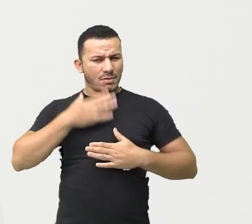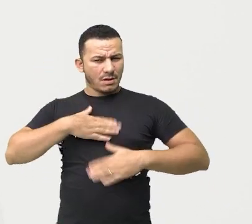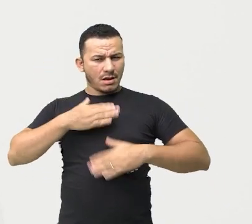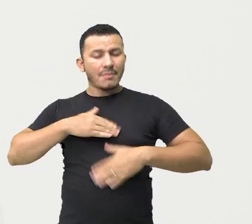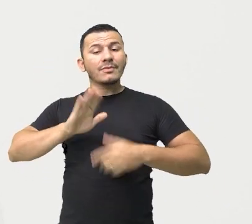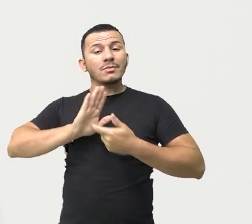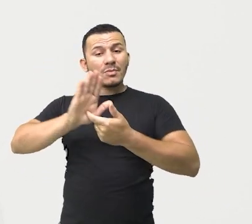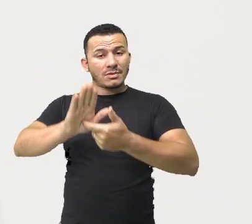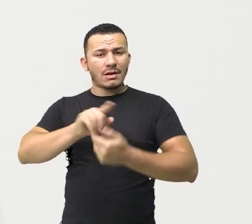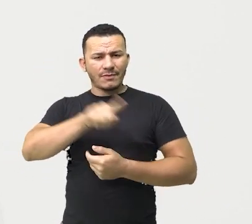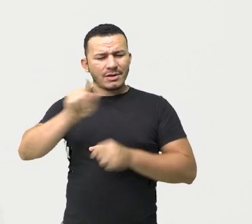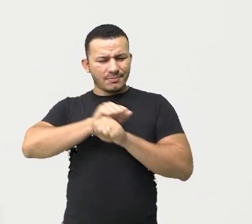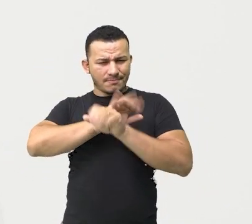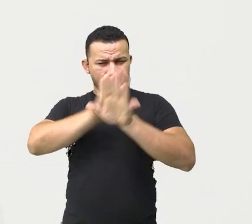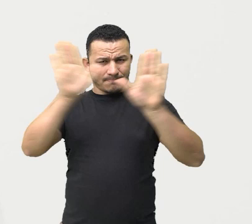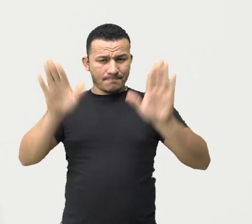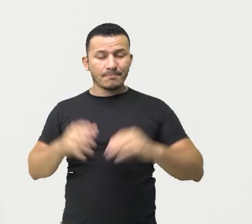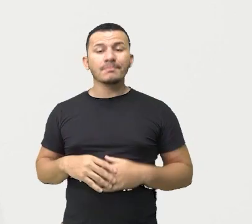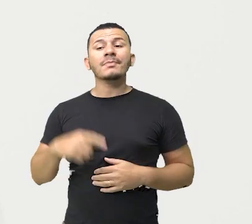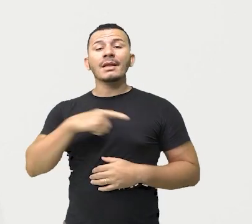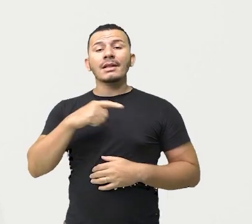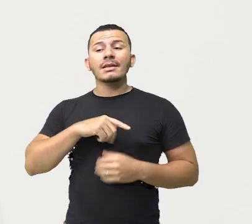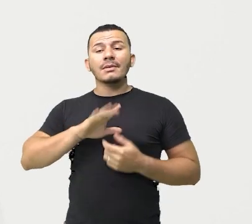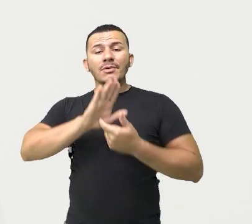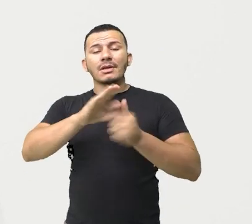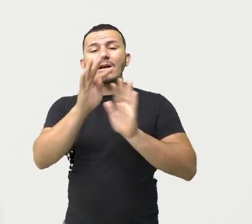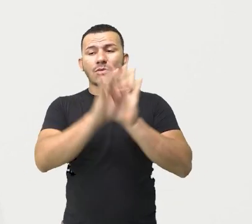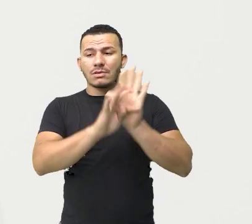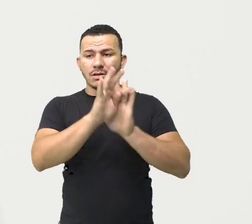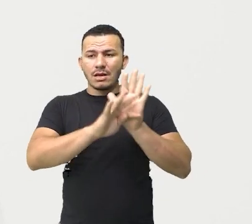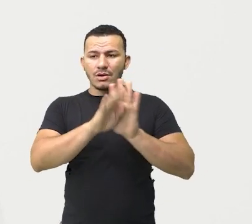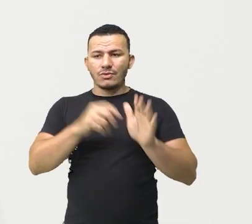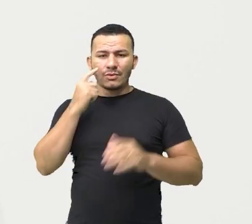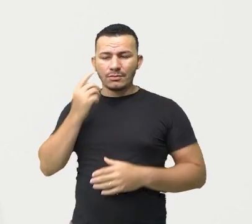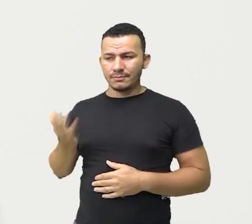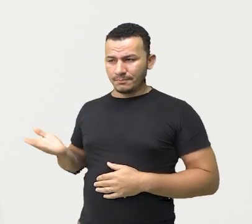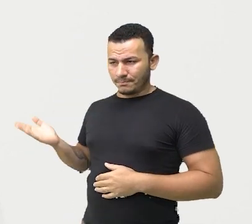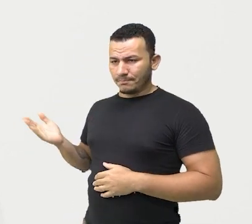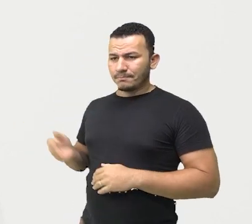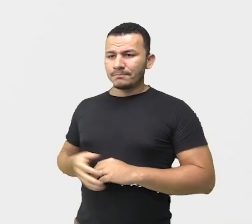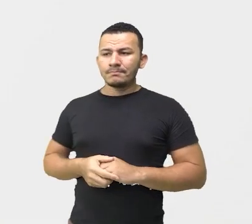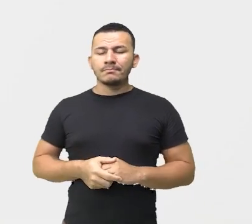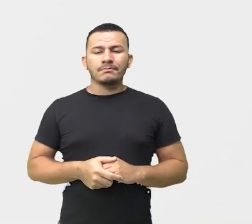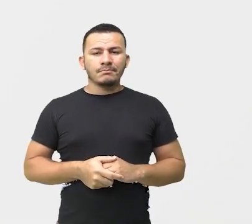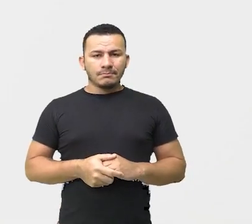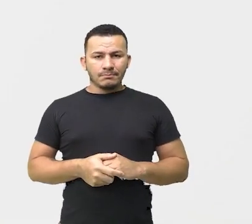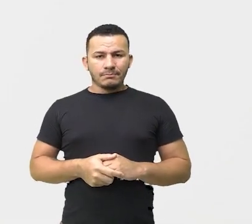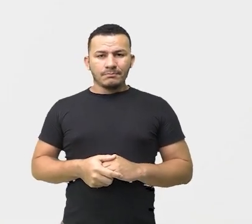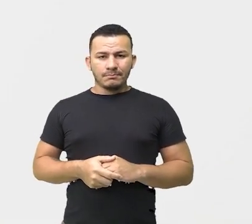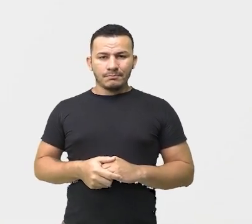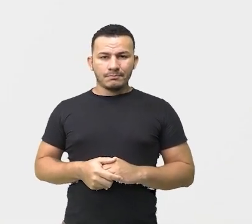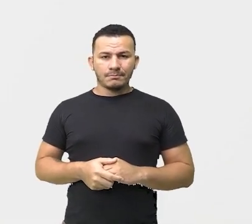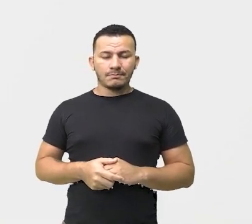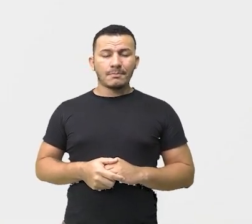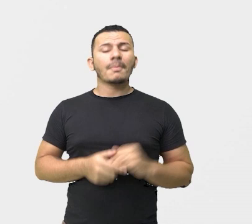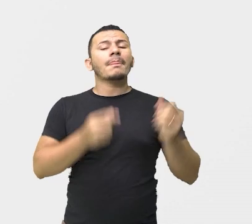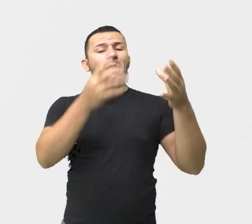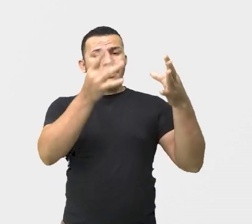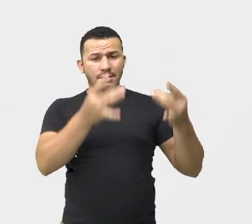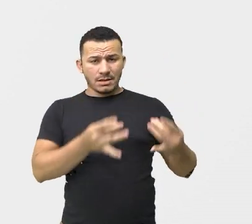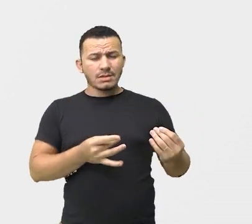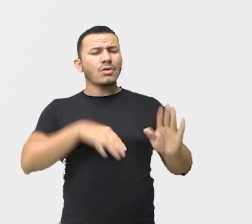sequência, olha só, o nosso texto vai dizer o quê? As descrições subjetivas. Colocando aí, olha só,